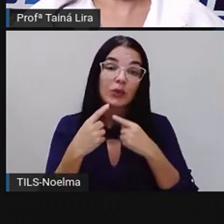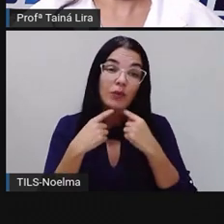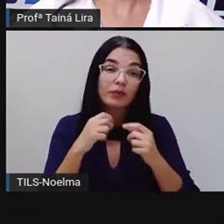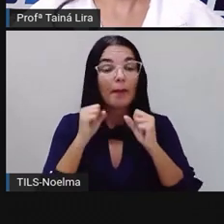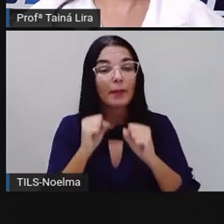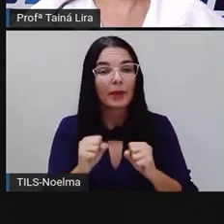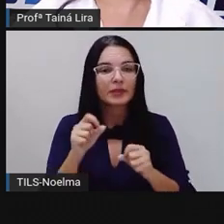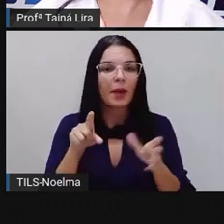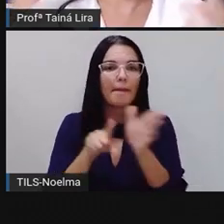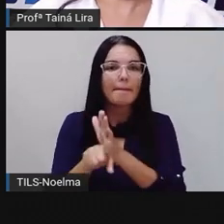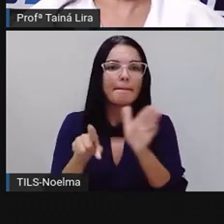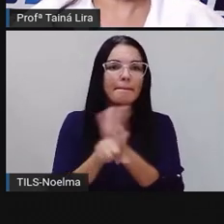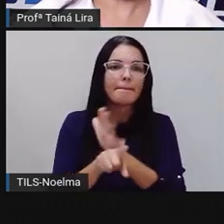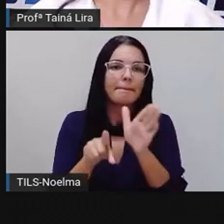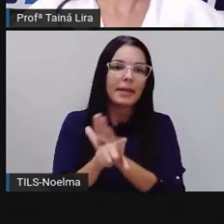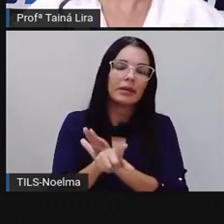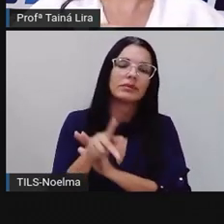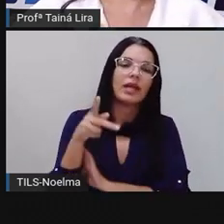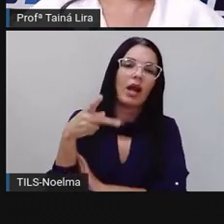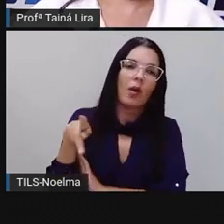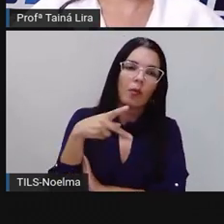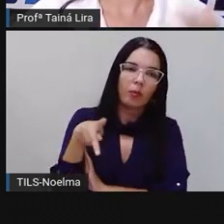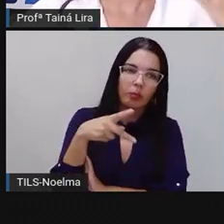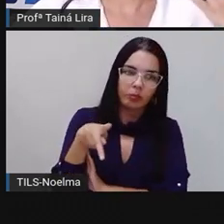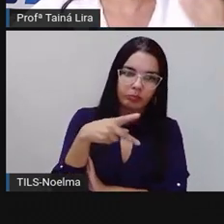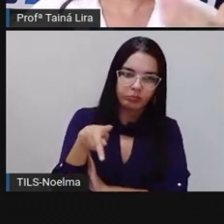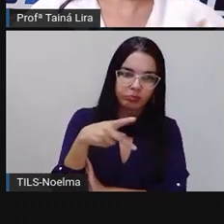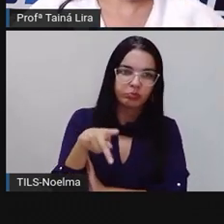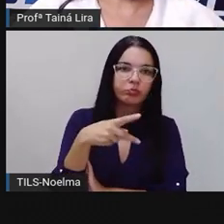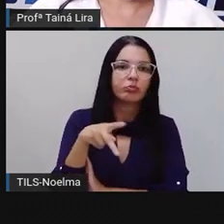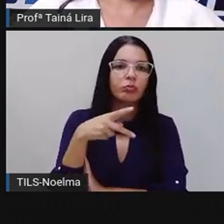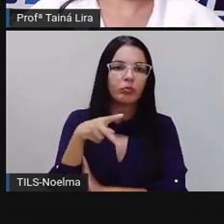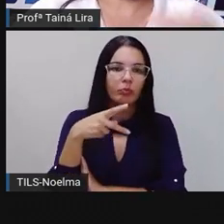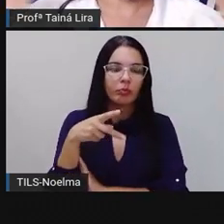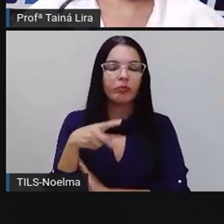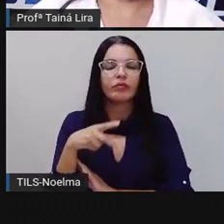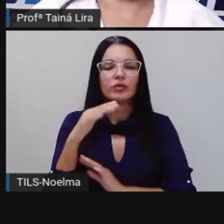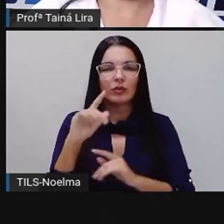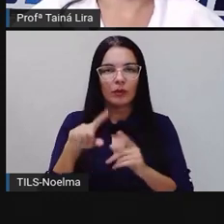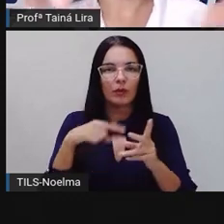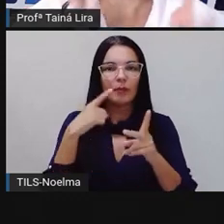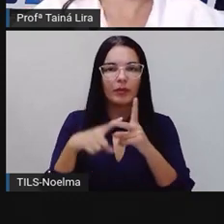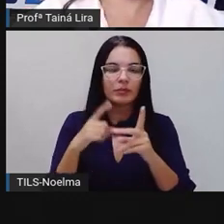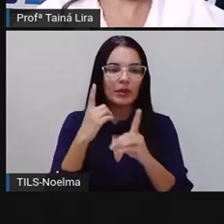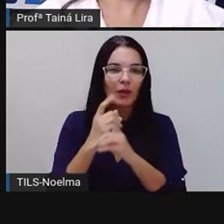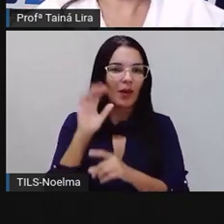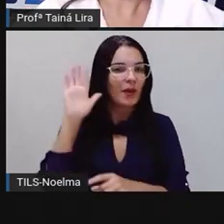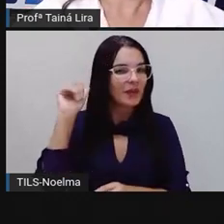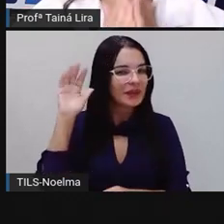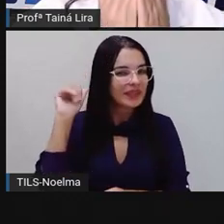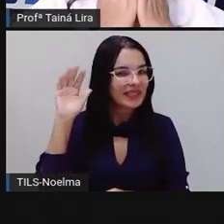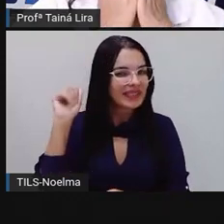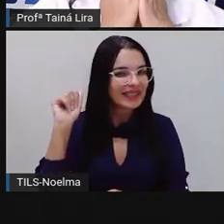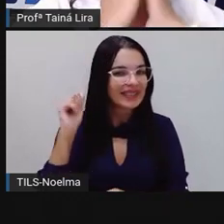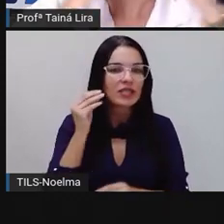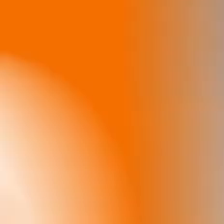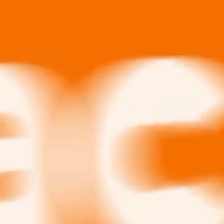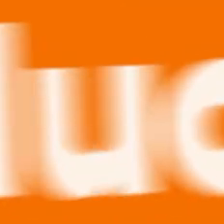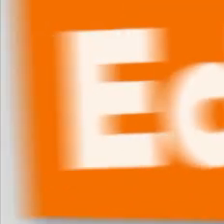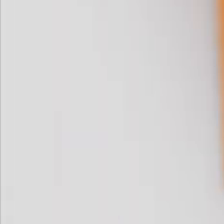dúvida sobre a aula, anotar para perguntar a Pró no próximo encontro, tá certo? Ó!